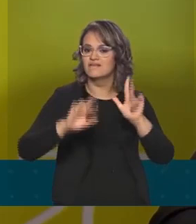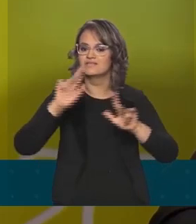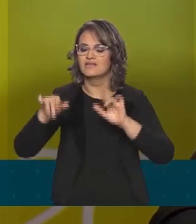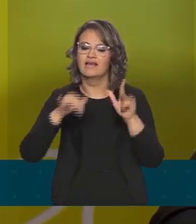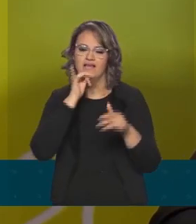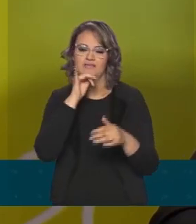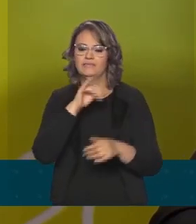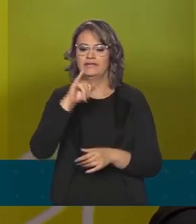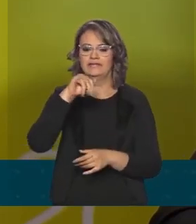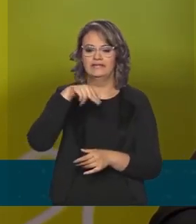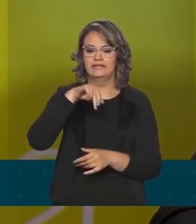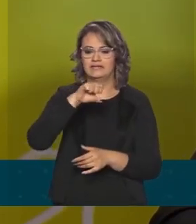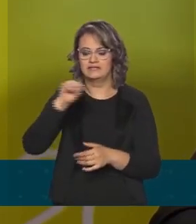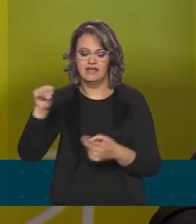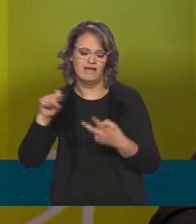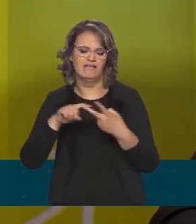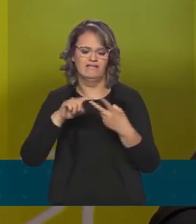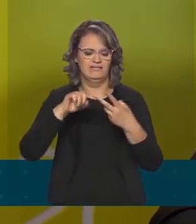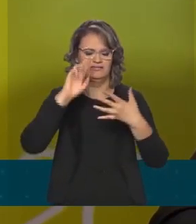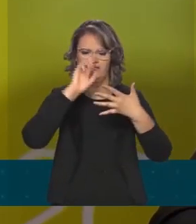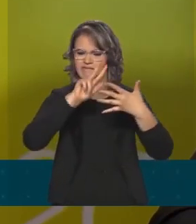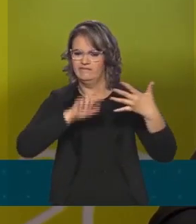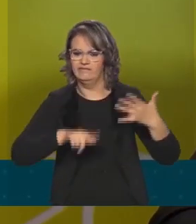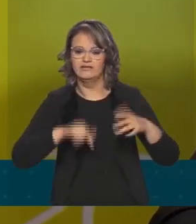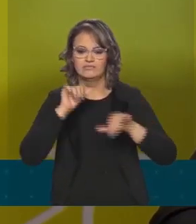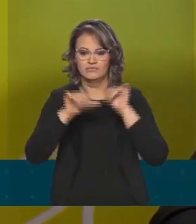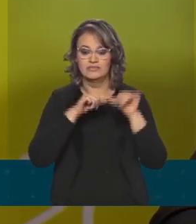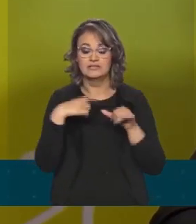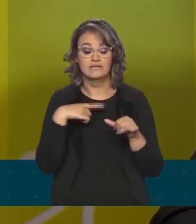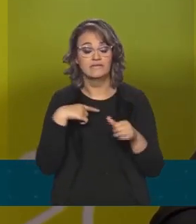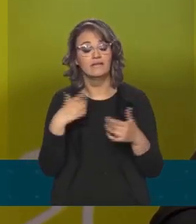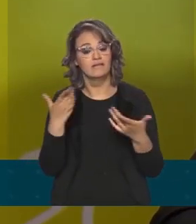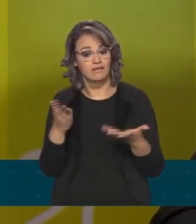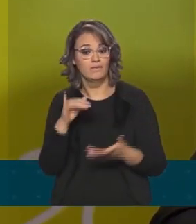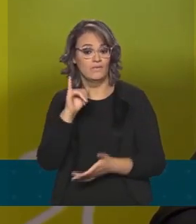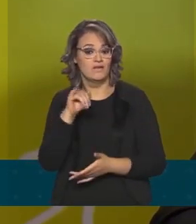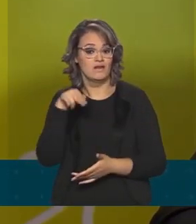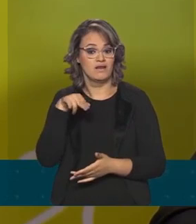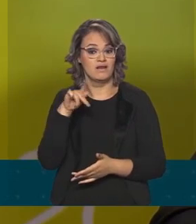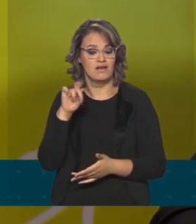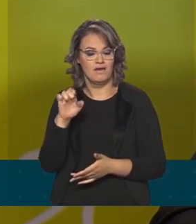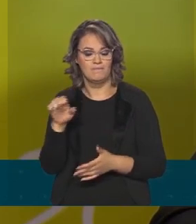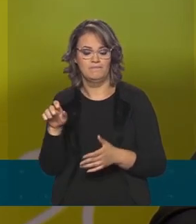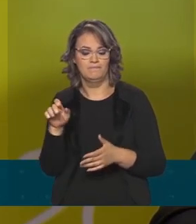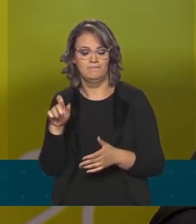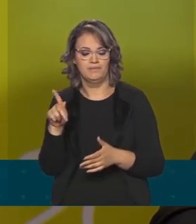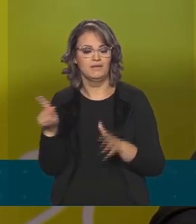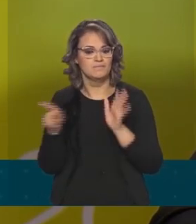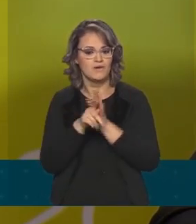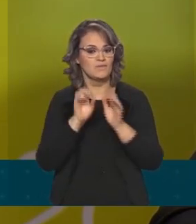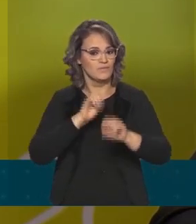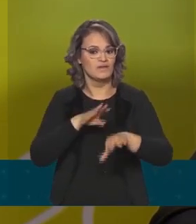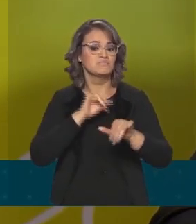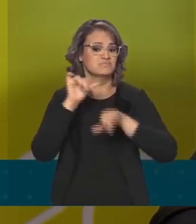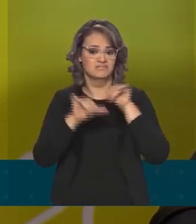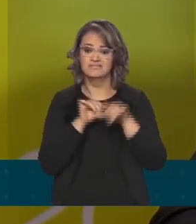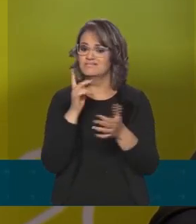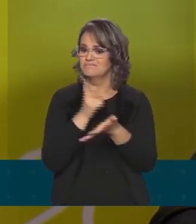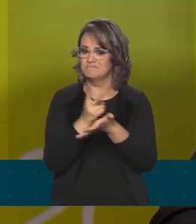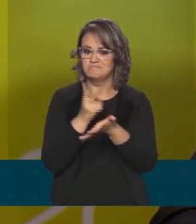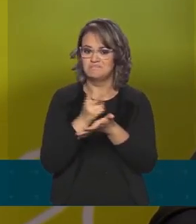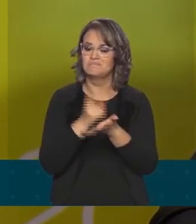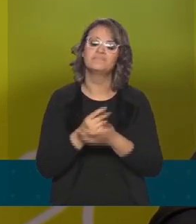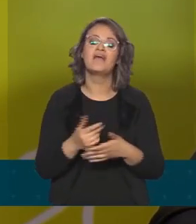INSS, Receita e todas as outras áreas. E o Inep, a educação, não podia ficar de fora. A partir de agora, nós temos uma